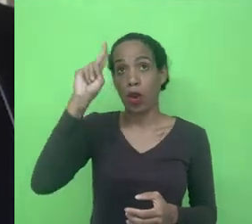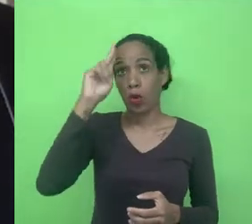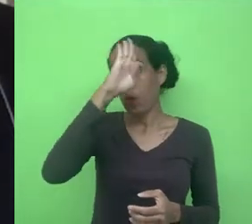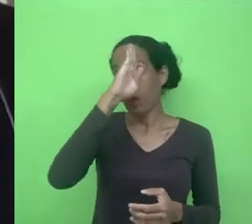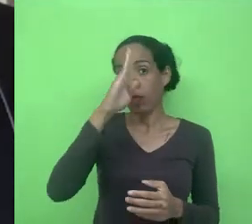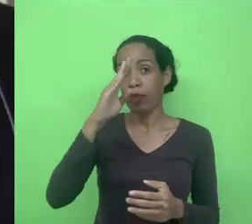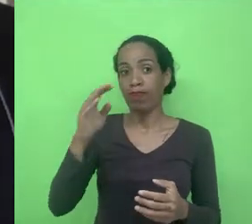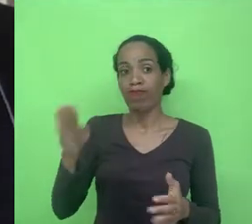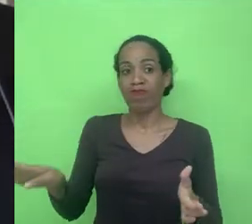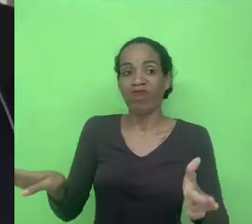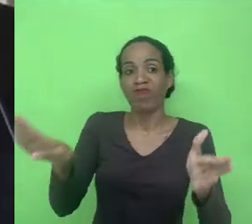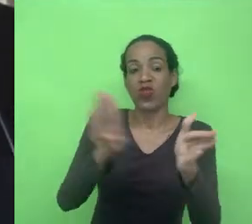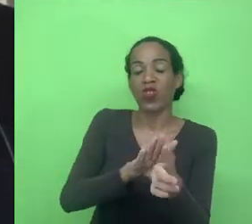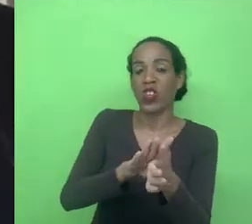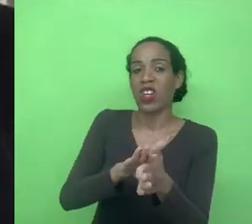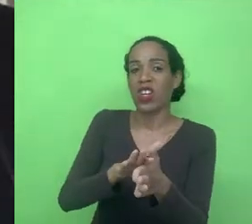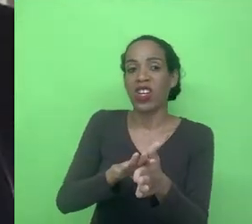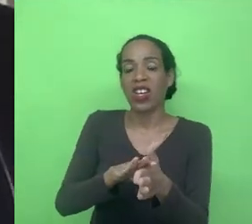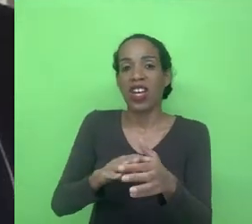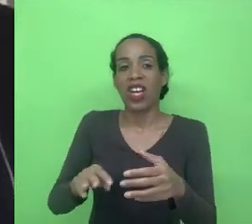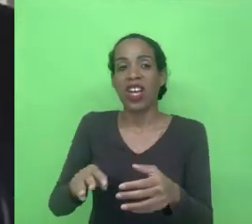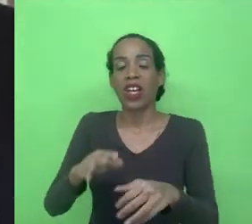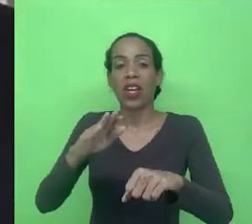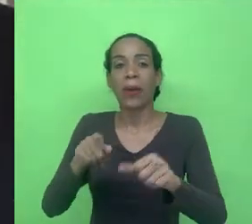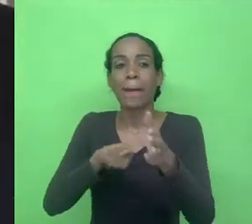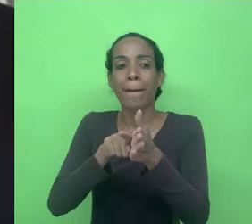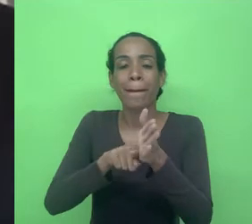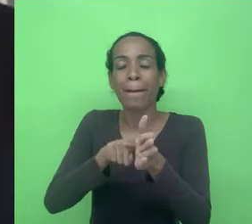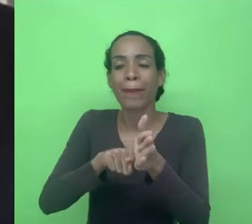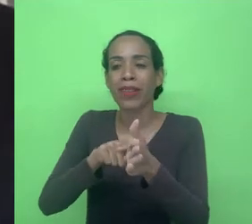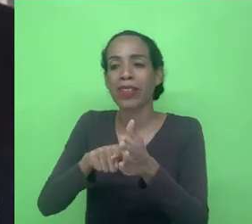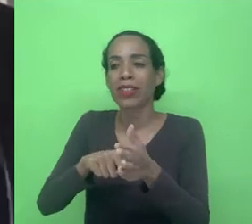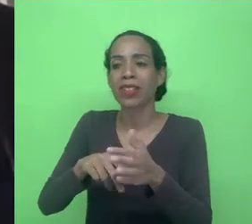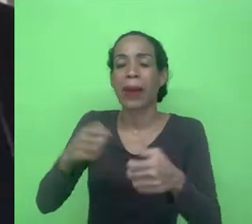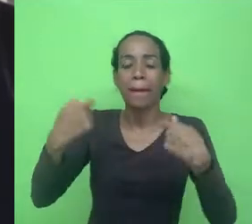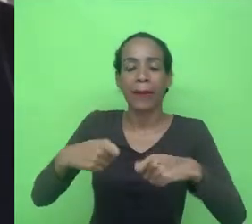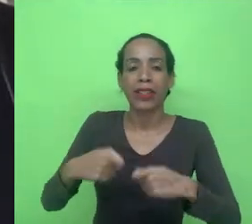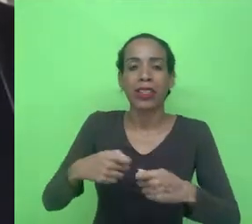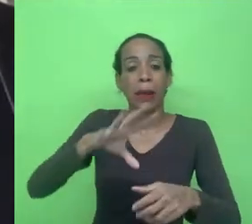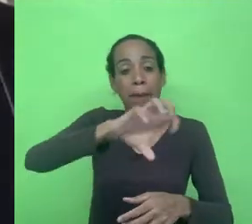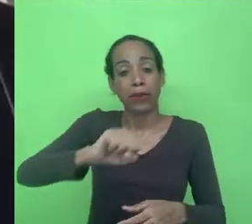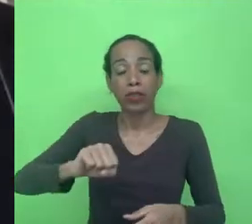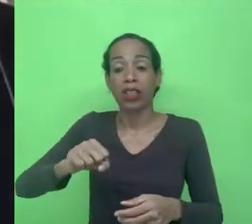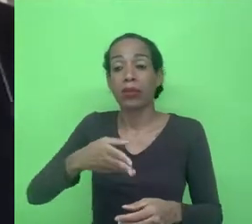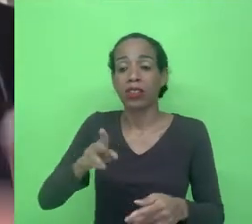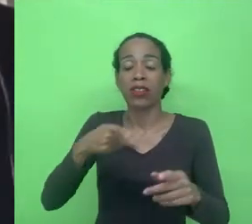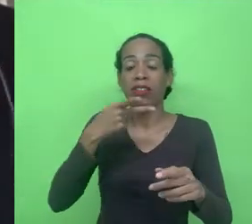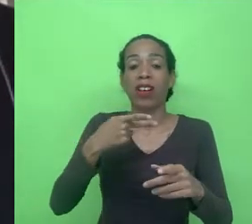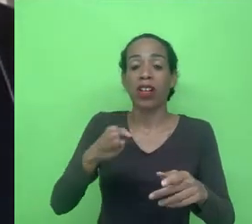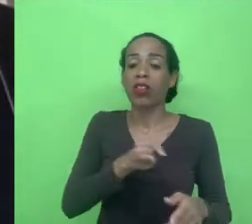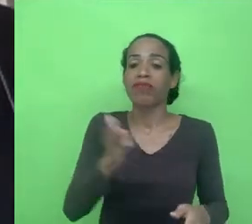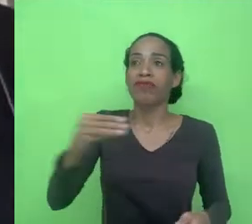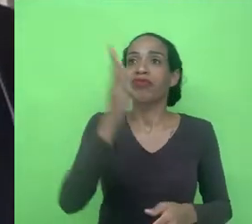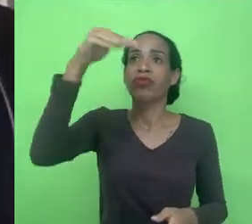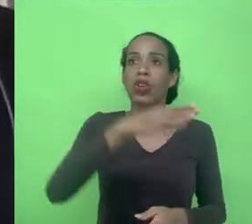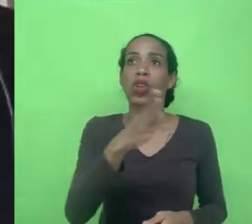determinada corrida para um trabalhador para ele ir buscar para ele ir buscar em algum local e traça a rota que ele vai fazer e depois manda para